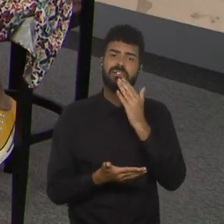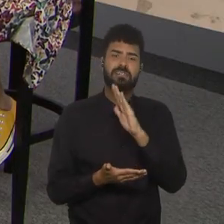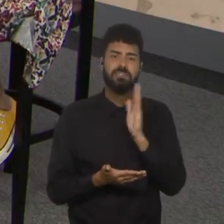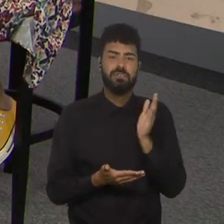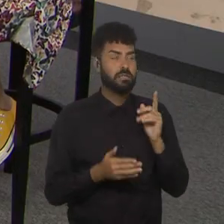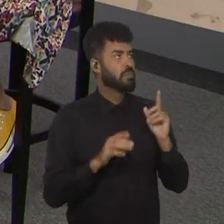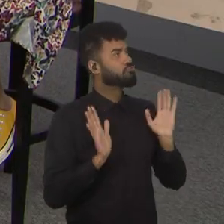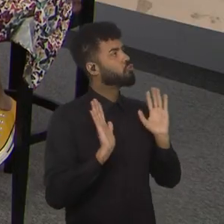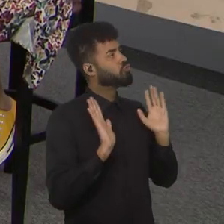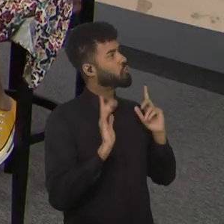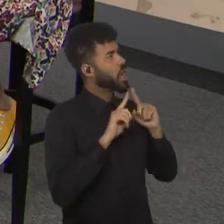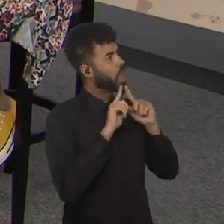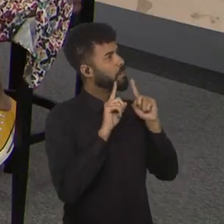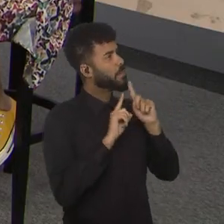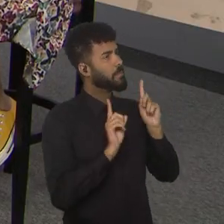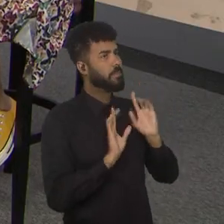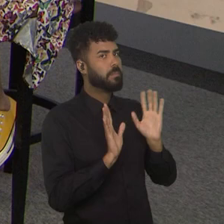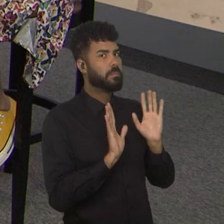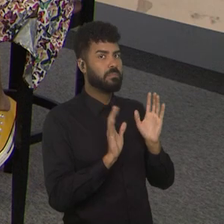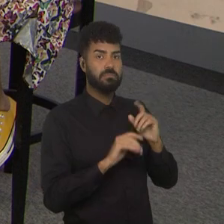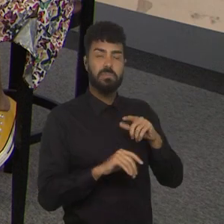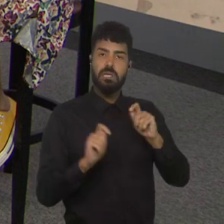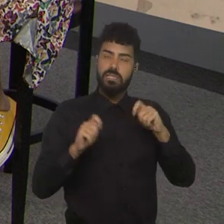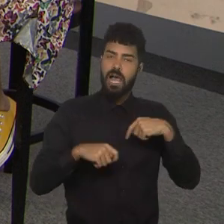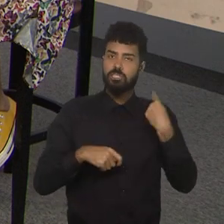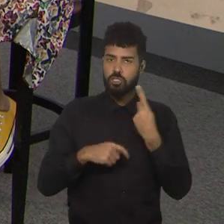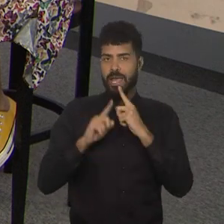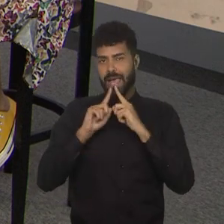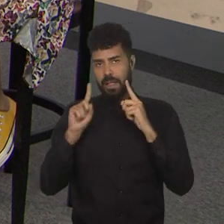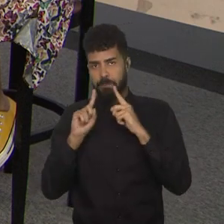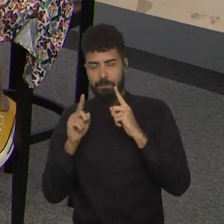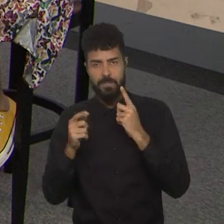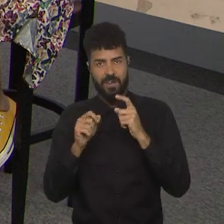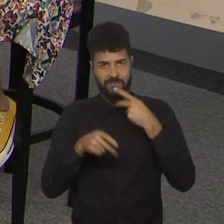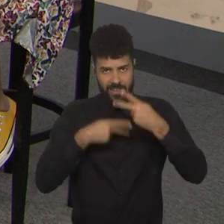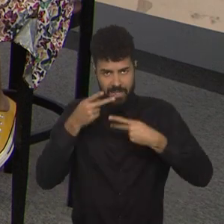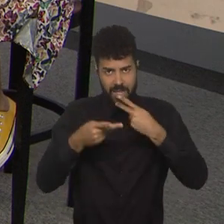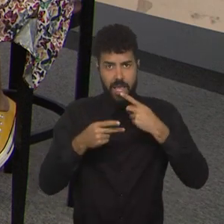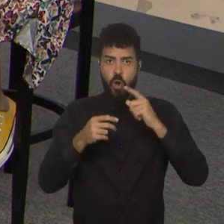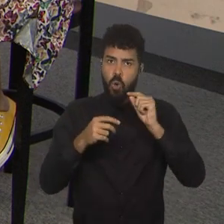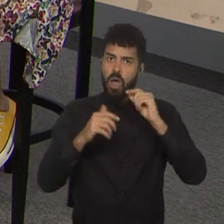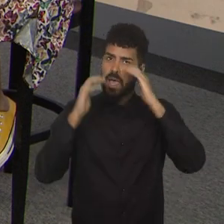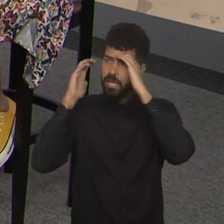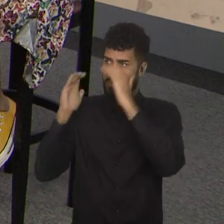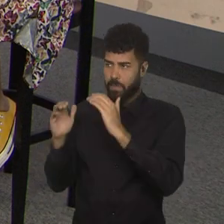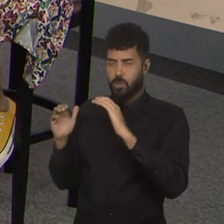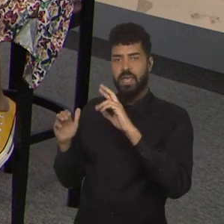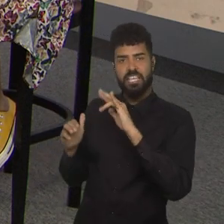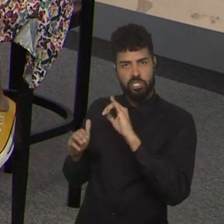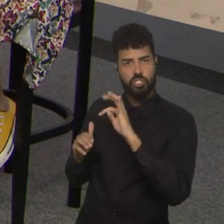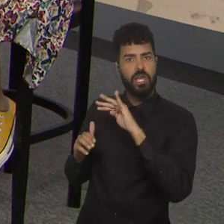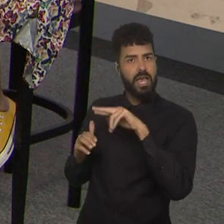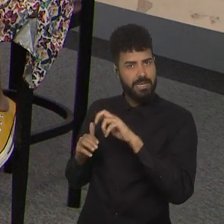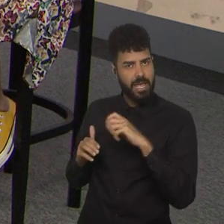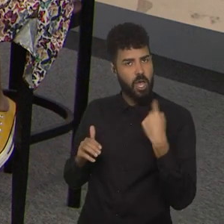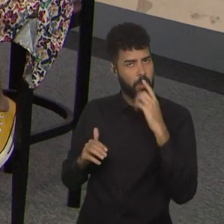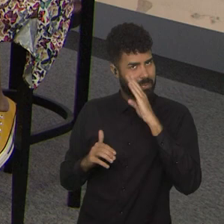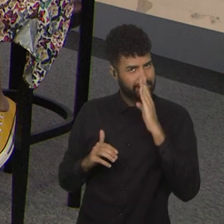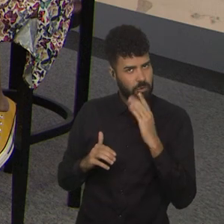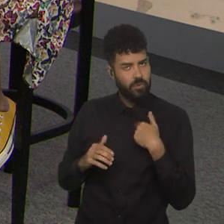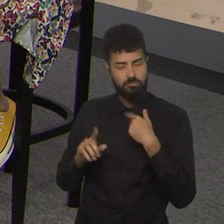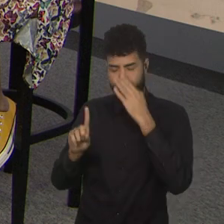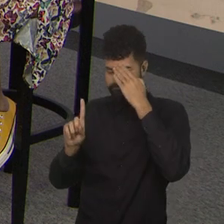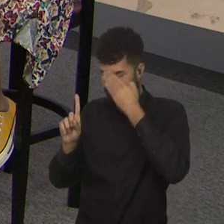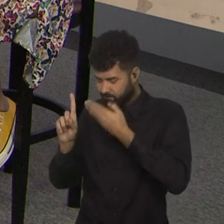escolher, é, isso assim, eu acho que a gente pode chorar, eu acho que é legal a gente falar sobre isso, porque mostra respeito pela Cristiane, eu acho isso legal no Brasil, mas assim, não